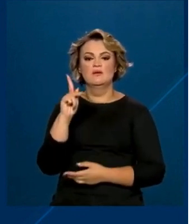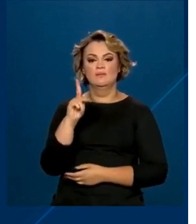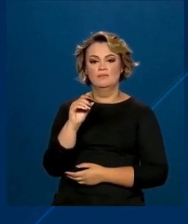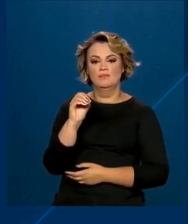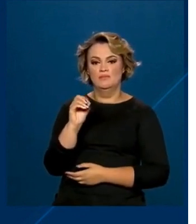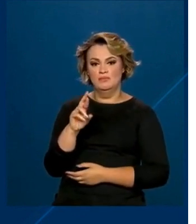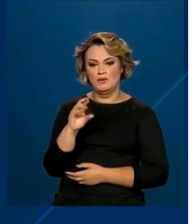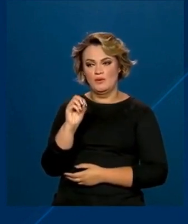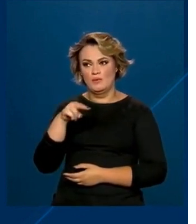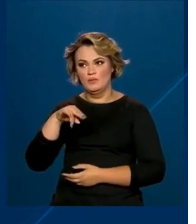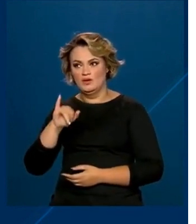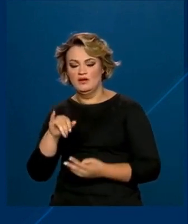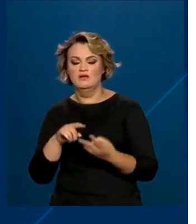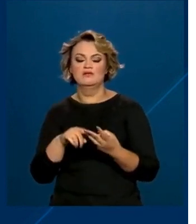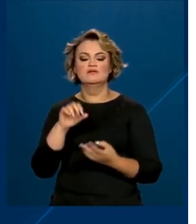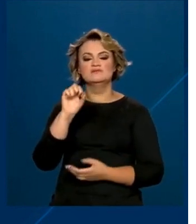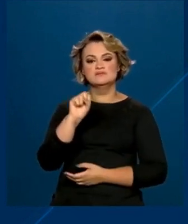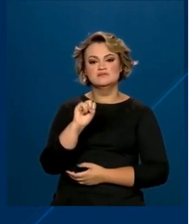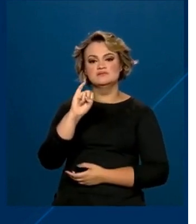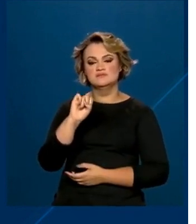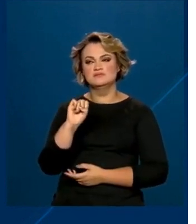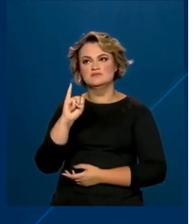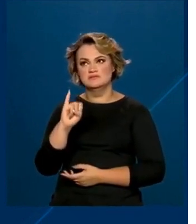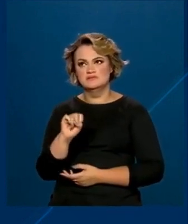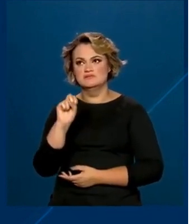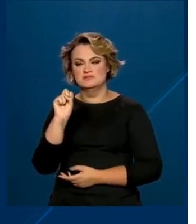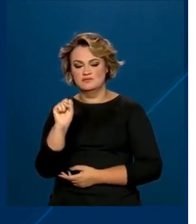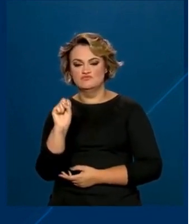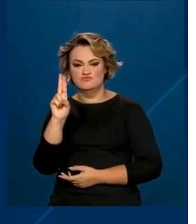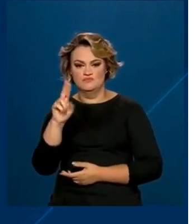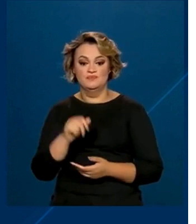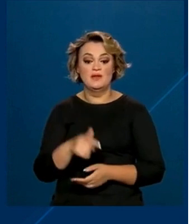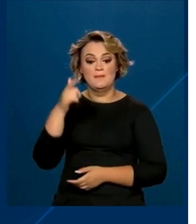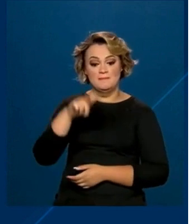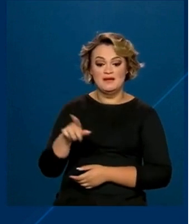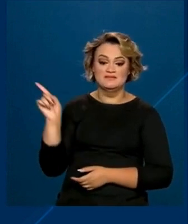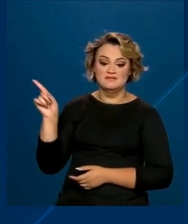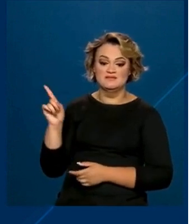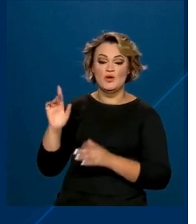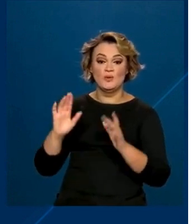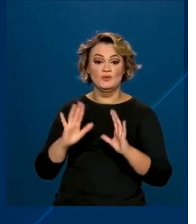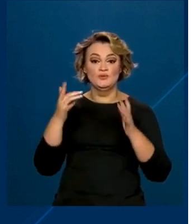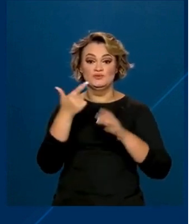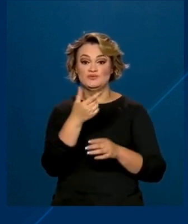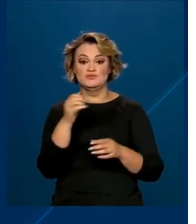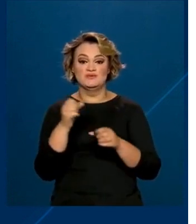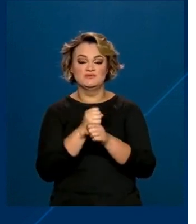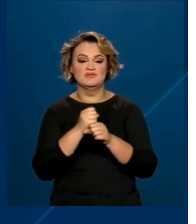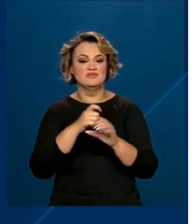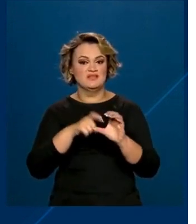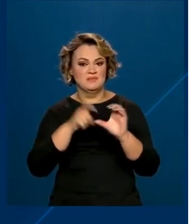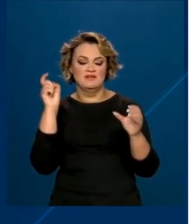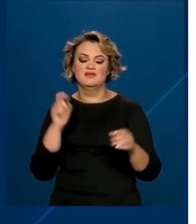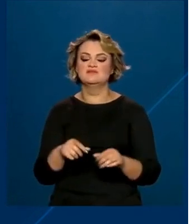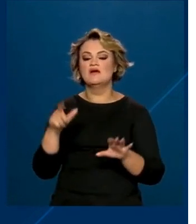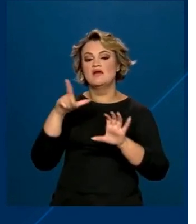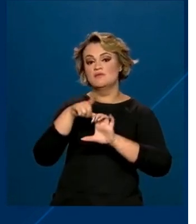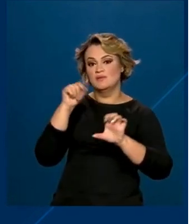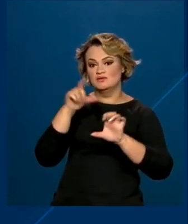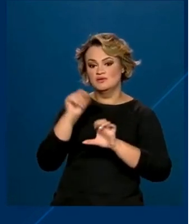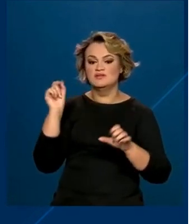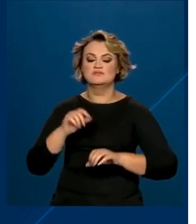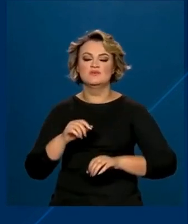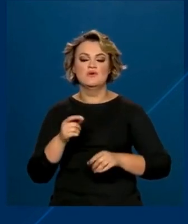Sisu. Também dá para conferir as novidades sobre o bicentenário da independência, empreendedorismo e